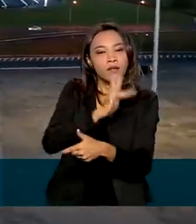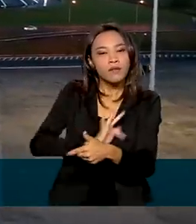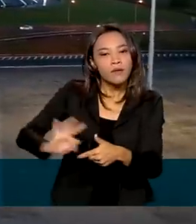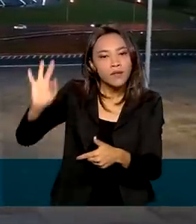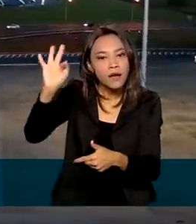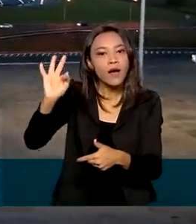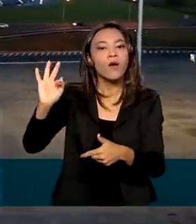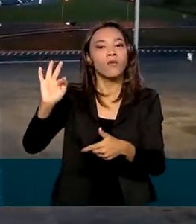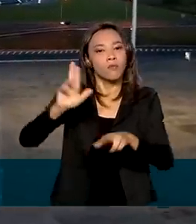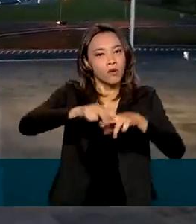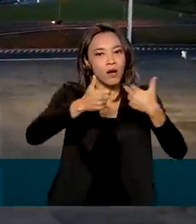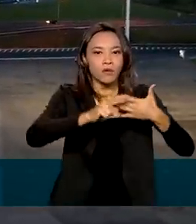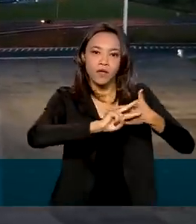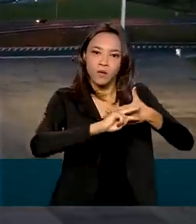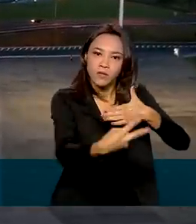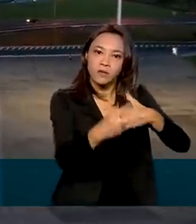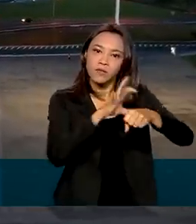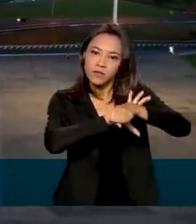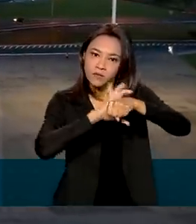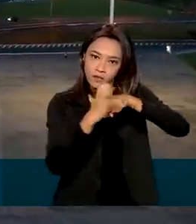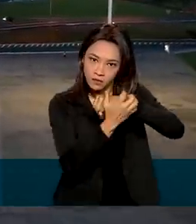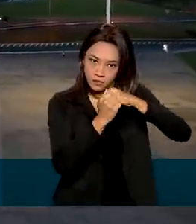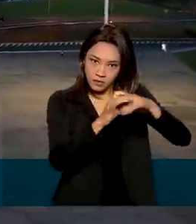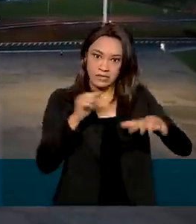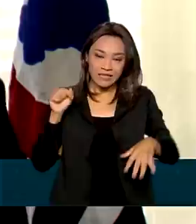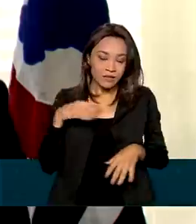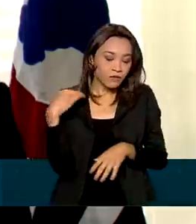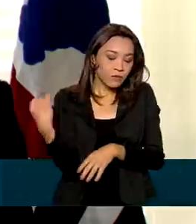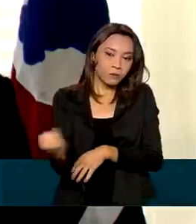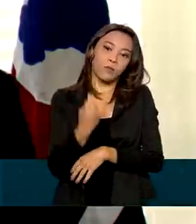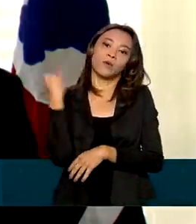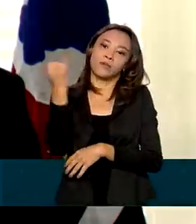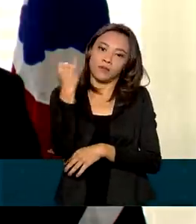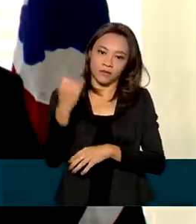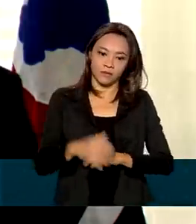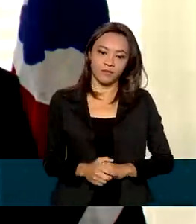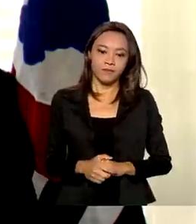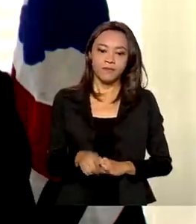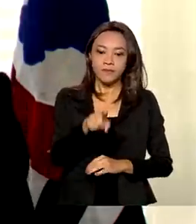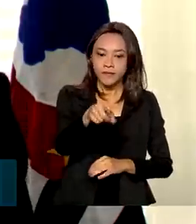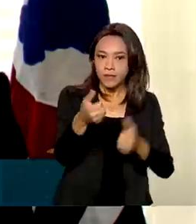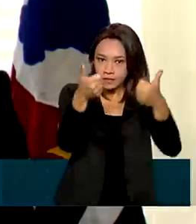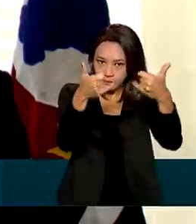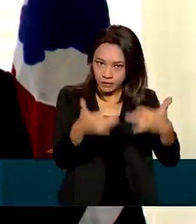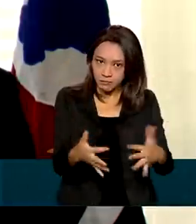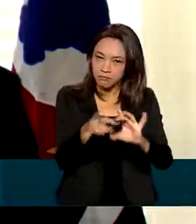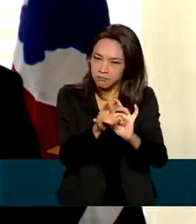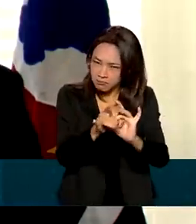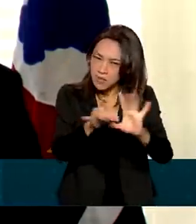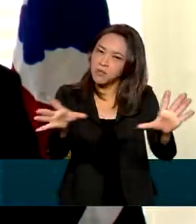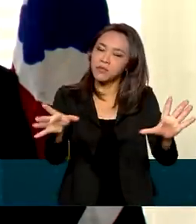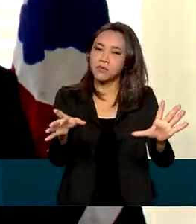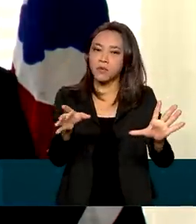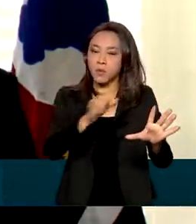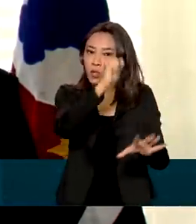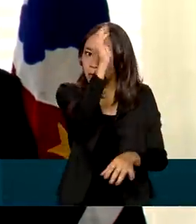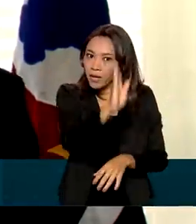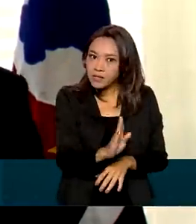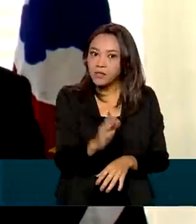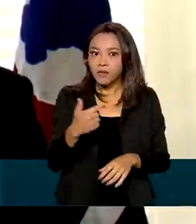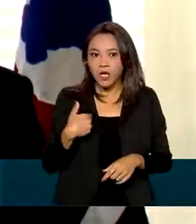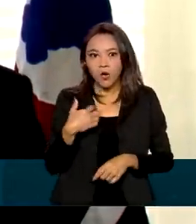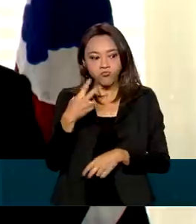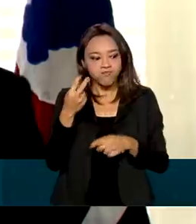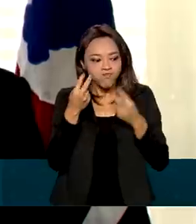efeitos da pandemia foram fundamentais para a decisão. Isso permitiu, e é fato, que o Brasil, e eu sou testemunha disso,